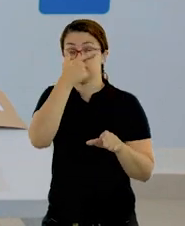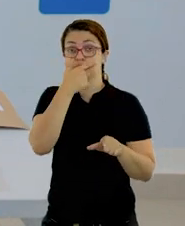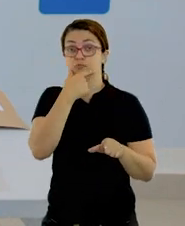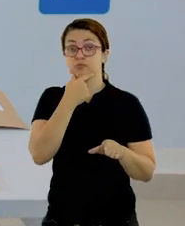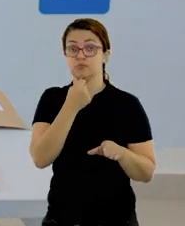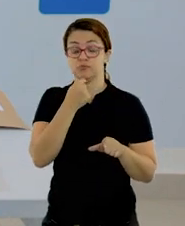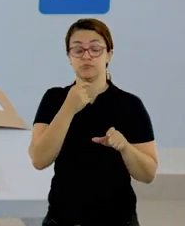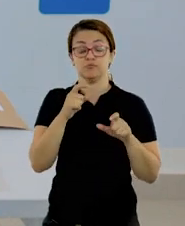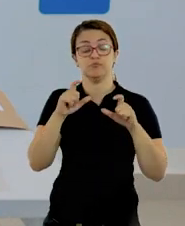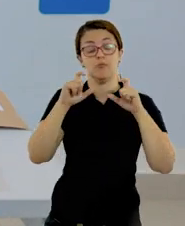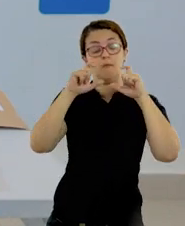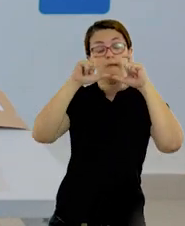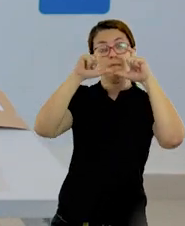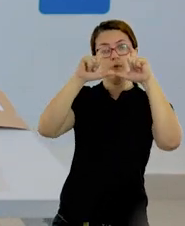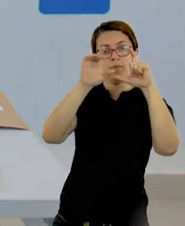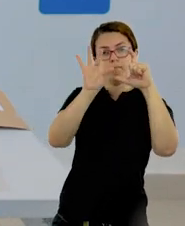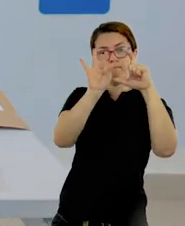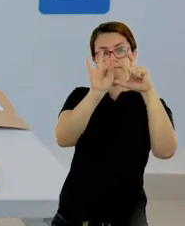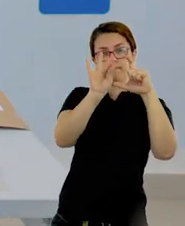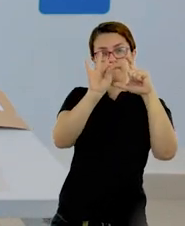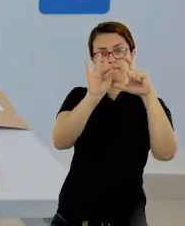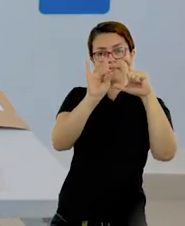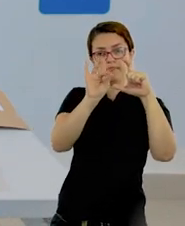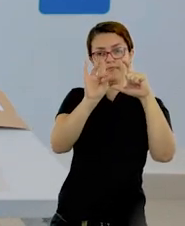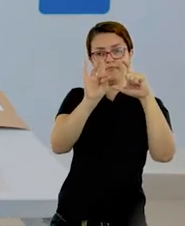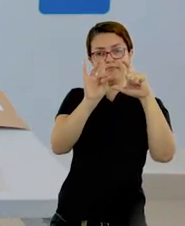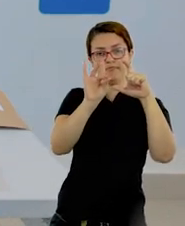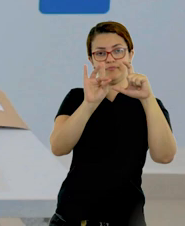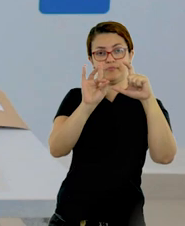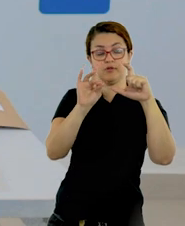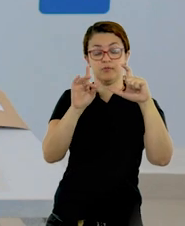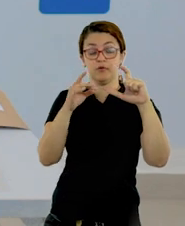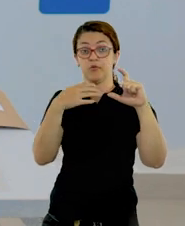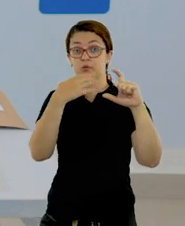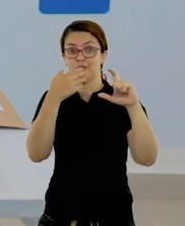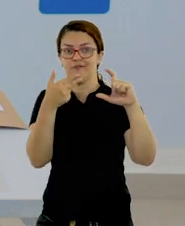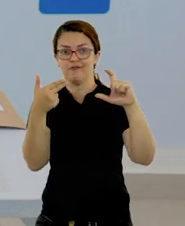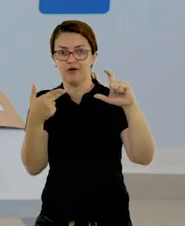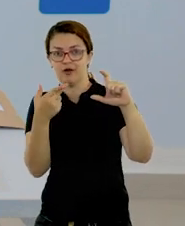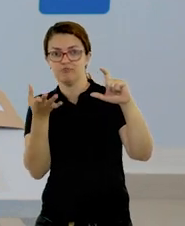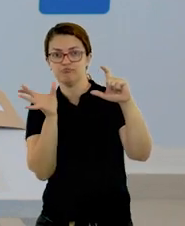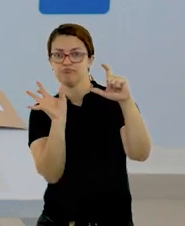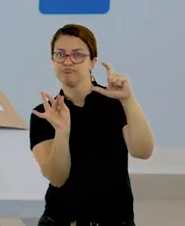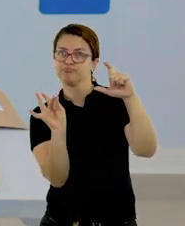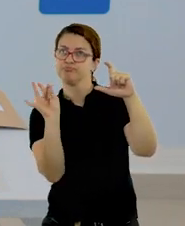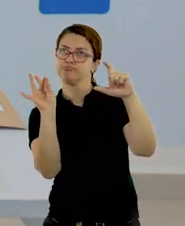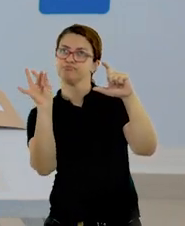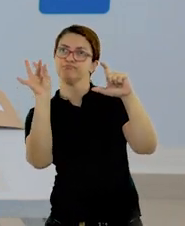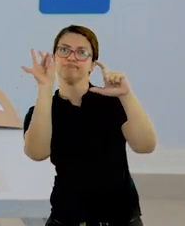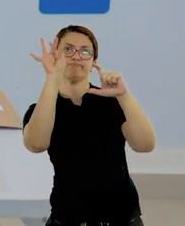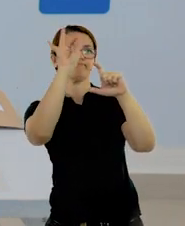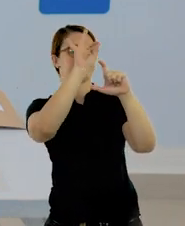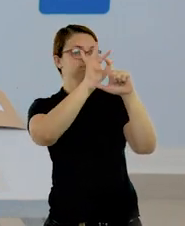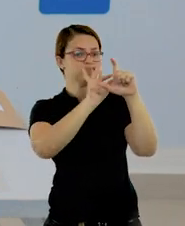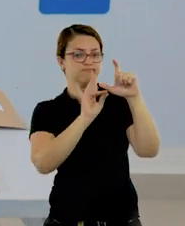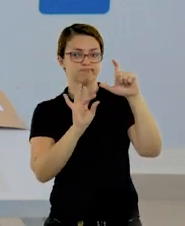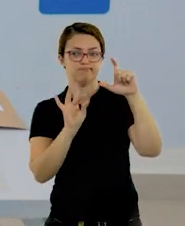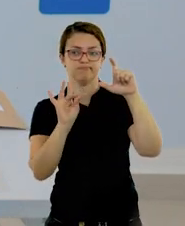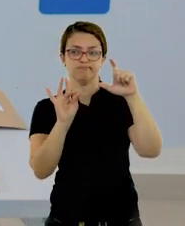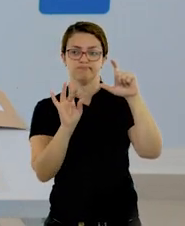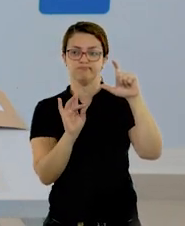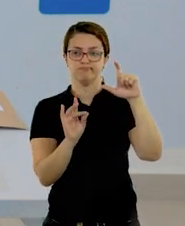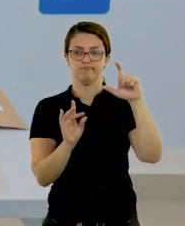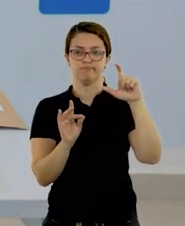frutas para fazer uma colagem de modo que, ao final, dê